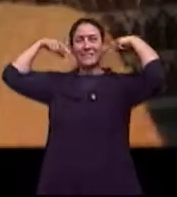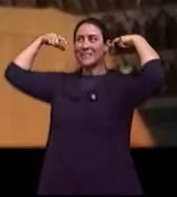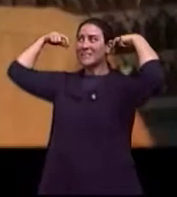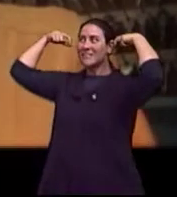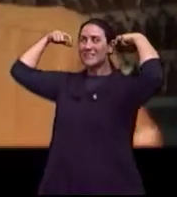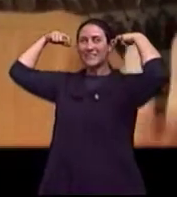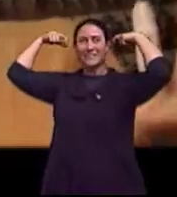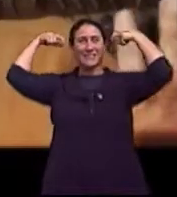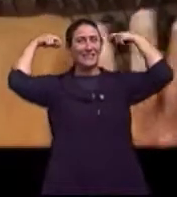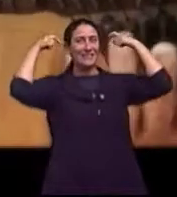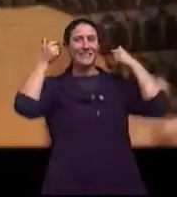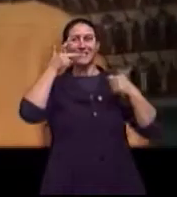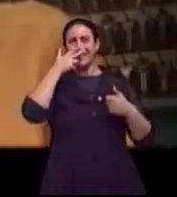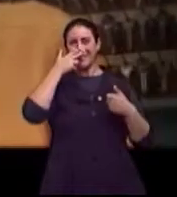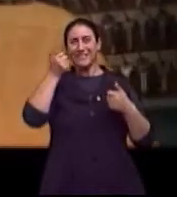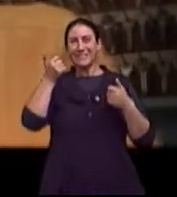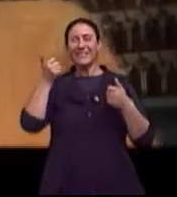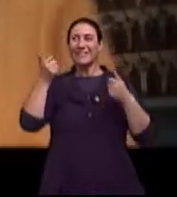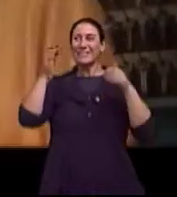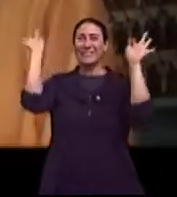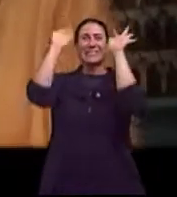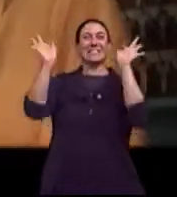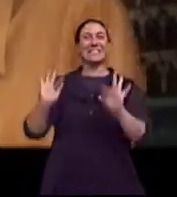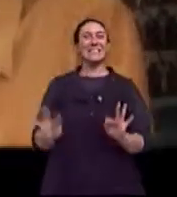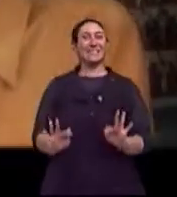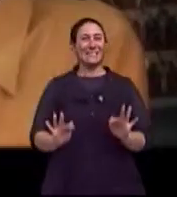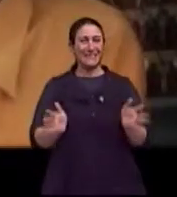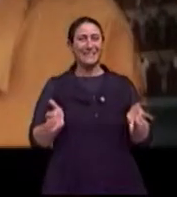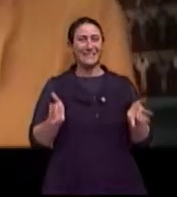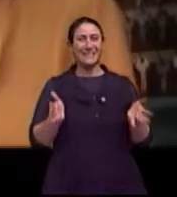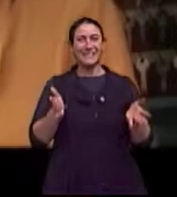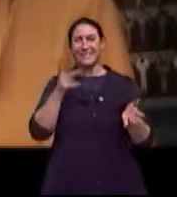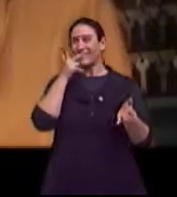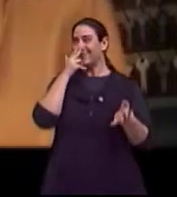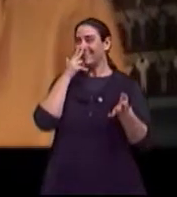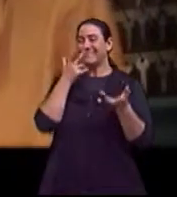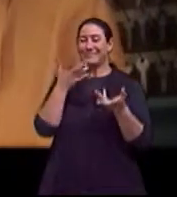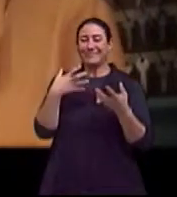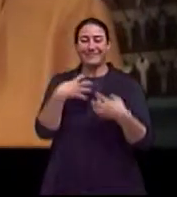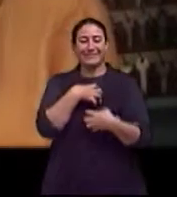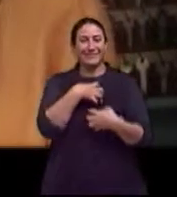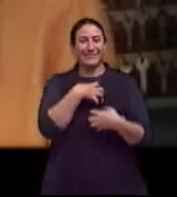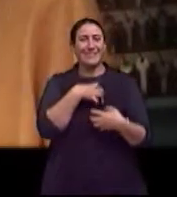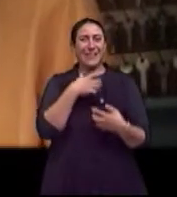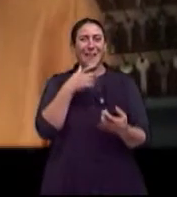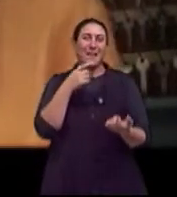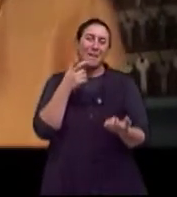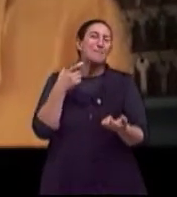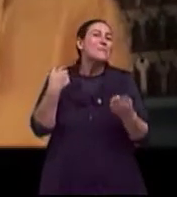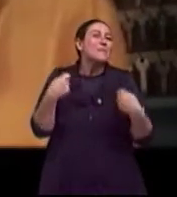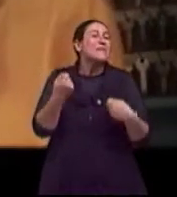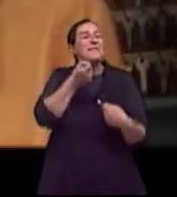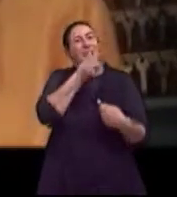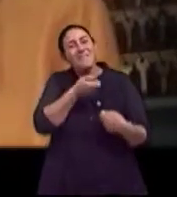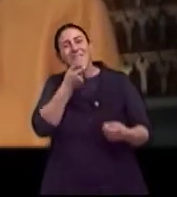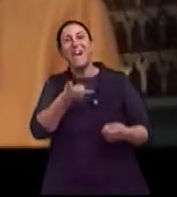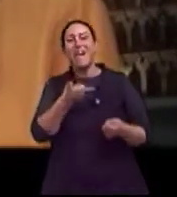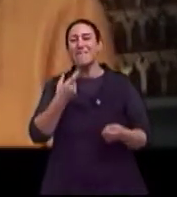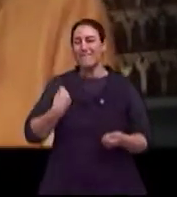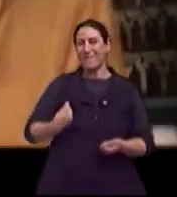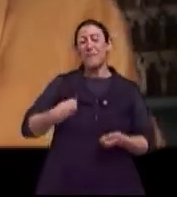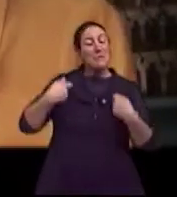Fica com a cara de cachorrão velho deslavado. Mas, eu vou dizendo um pouco do humor, né? Tem que ser assim.